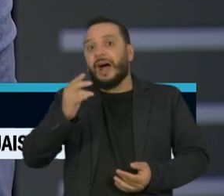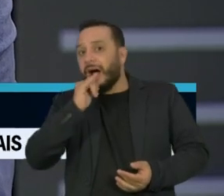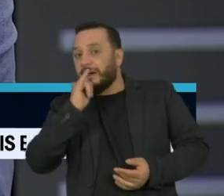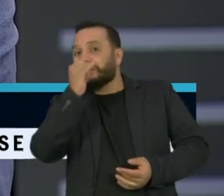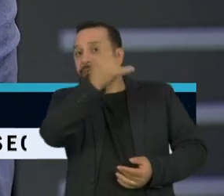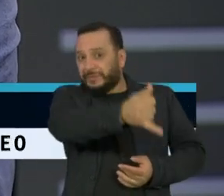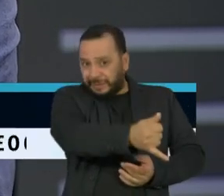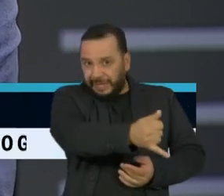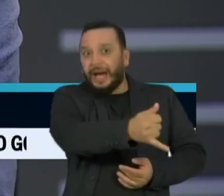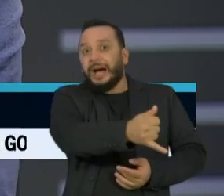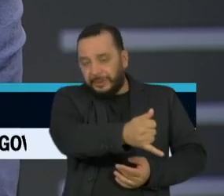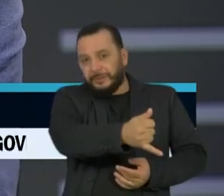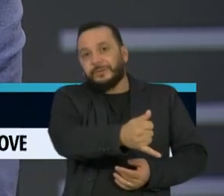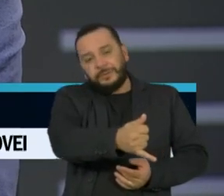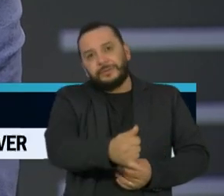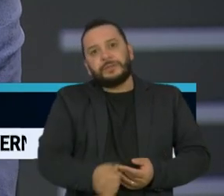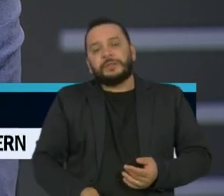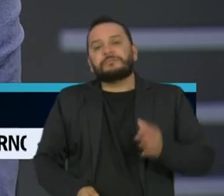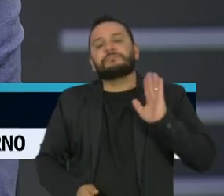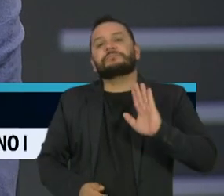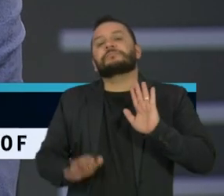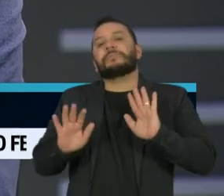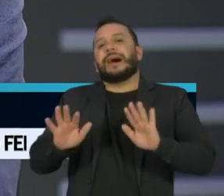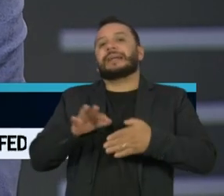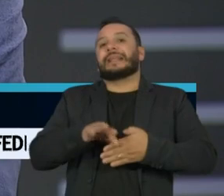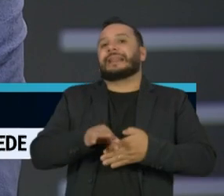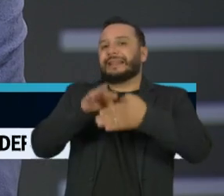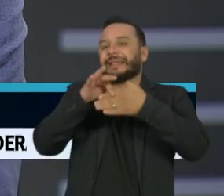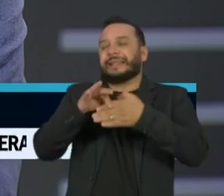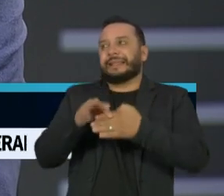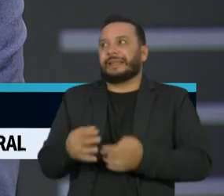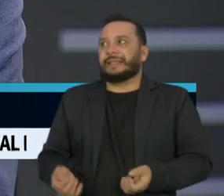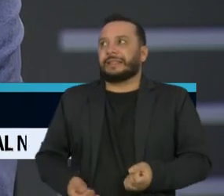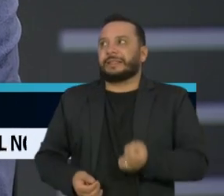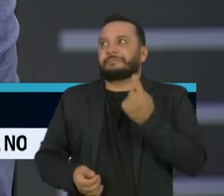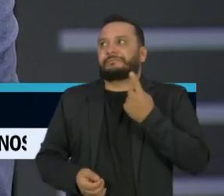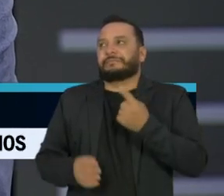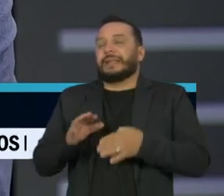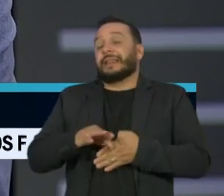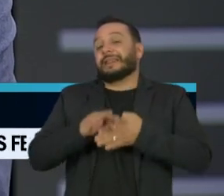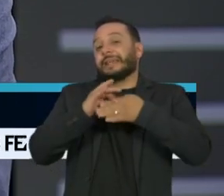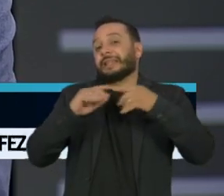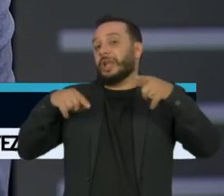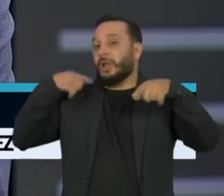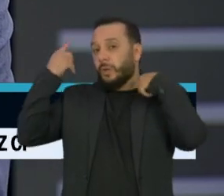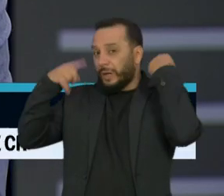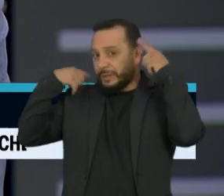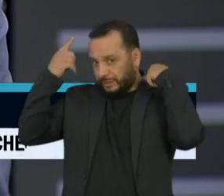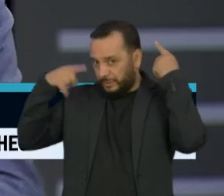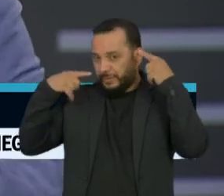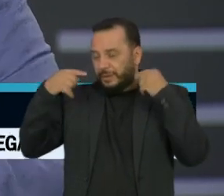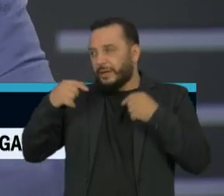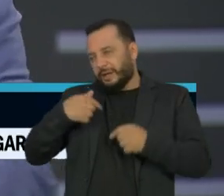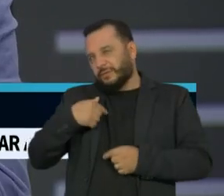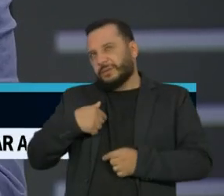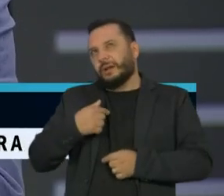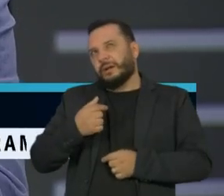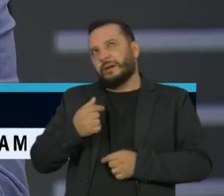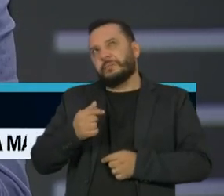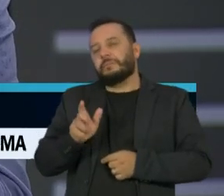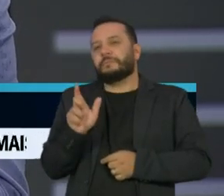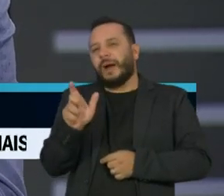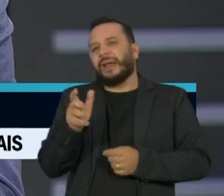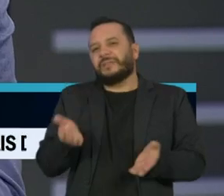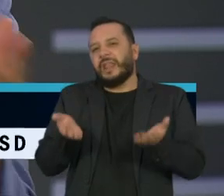um líder absolutamente, assim, eu vou usar a palavra enlouquecido porque hoje eu estou muito bonzinho, mas um